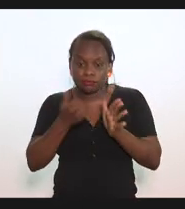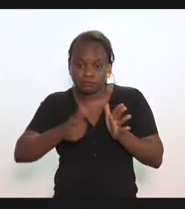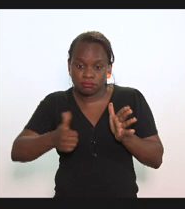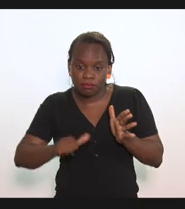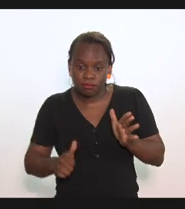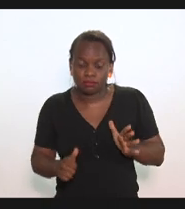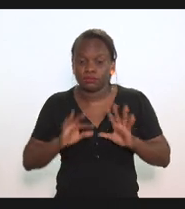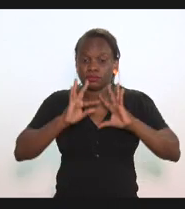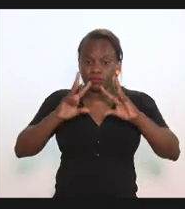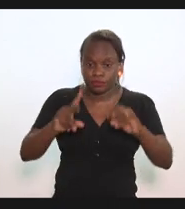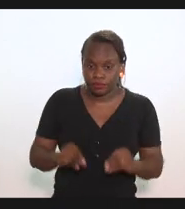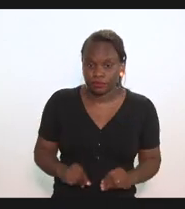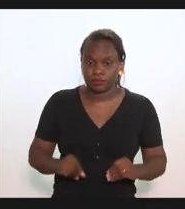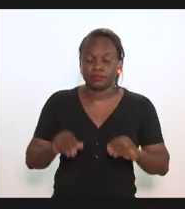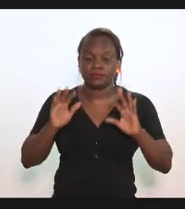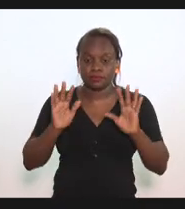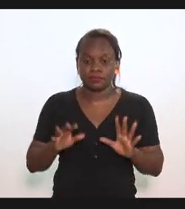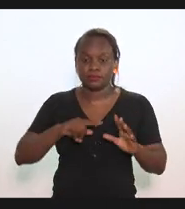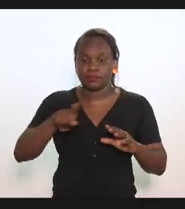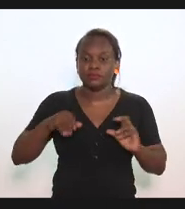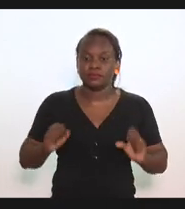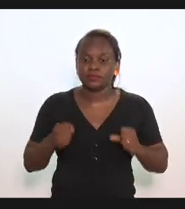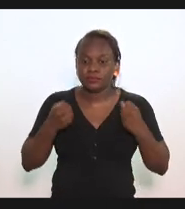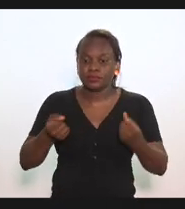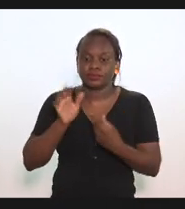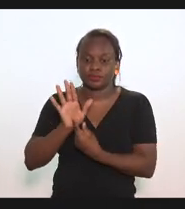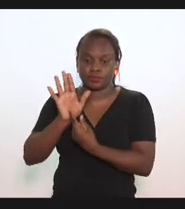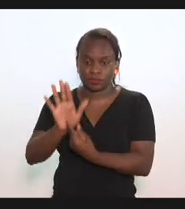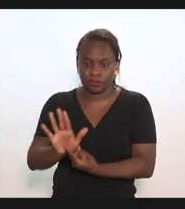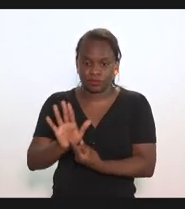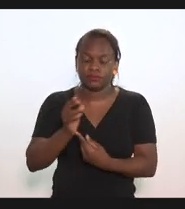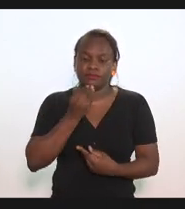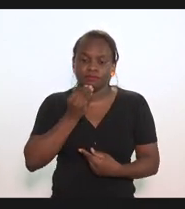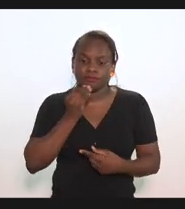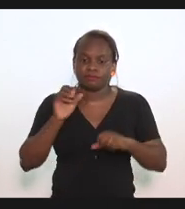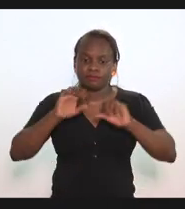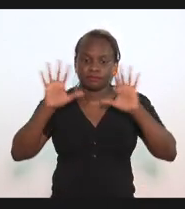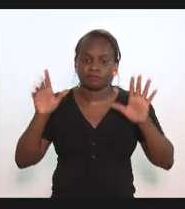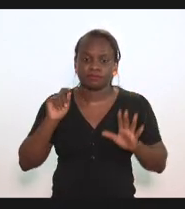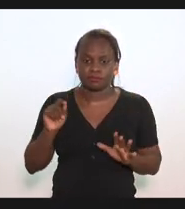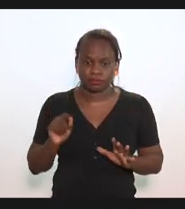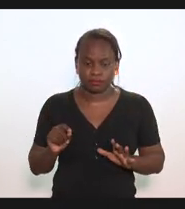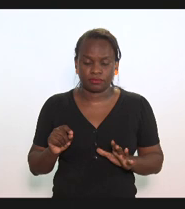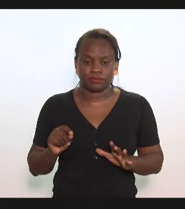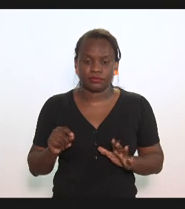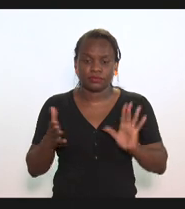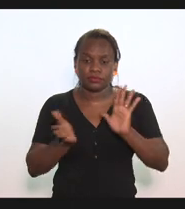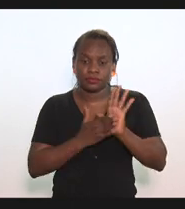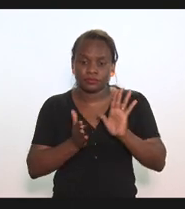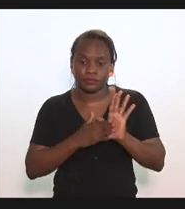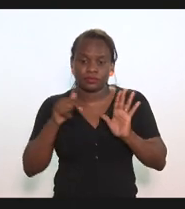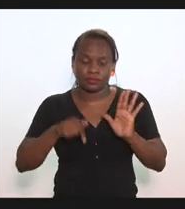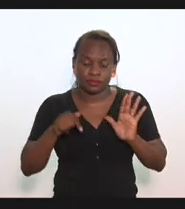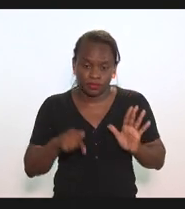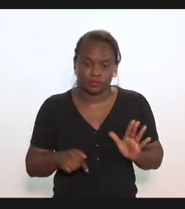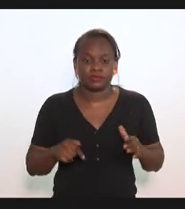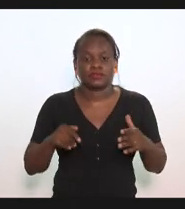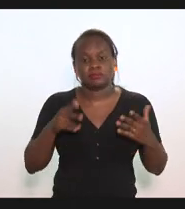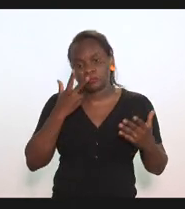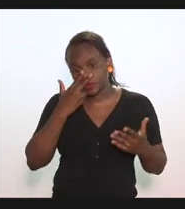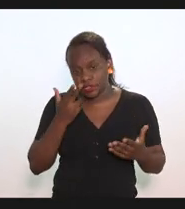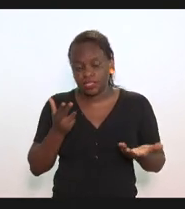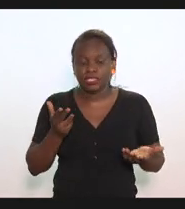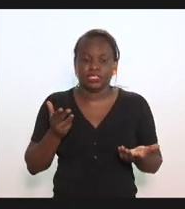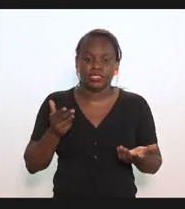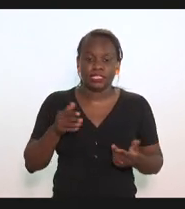arrecadação como um todo, o nosso esforço é para mostrar claramente que a proposta aqui, embora pareça um